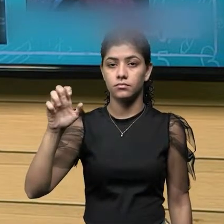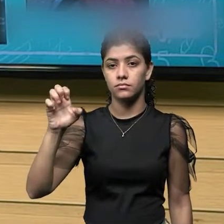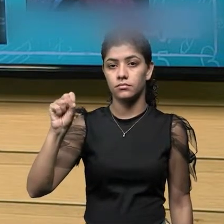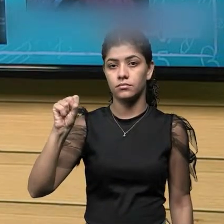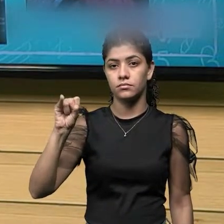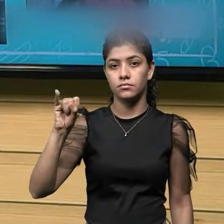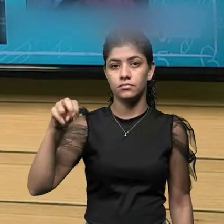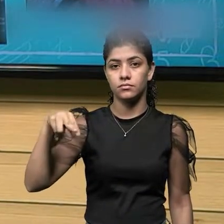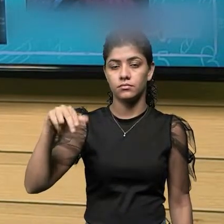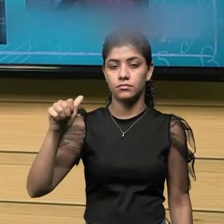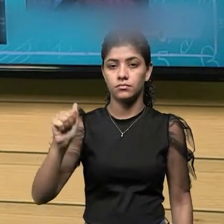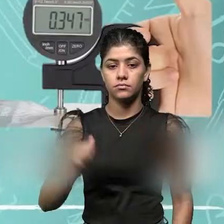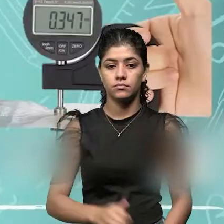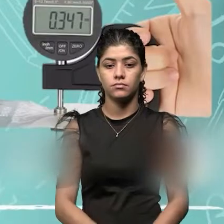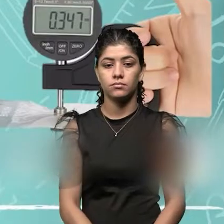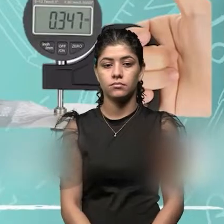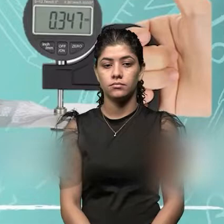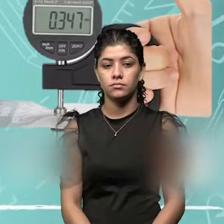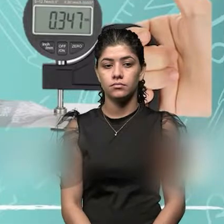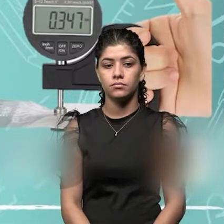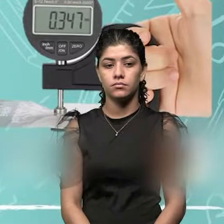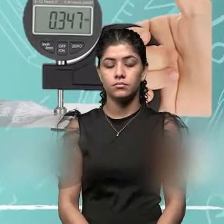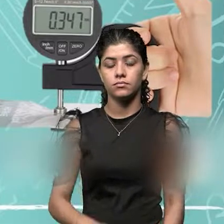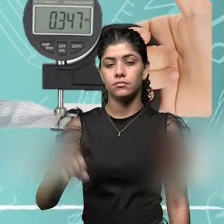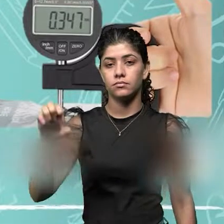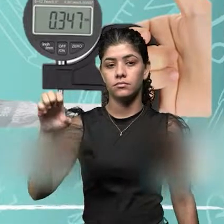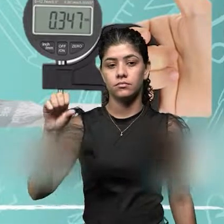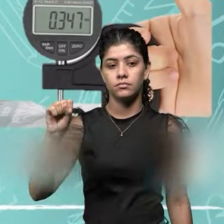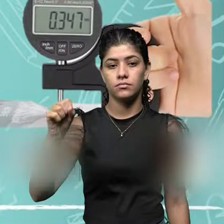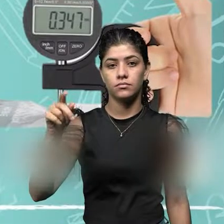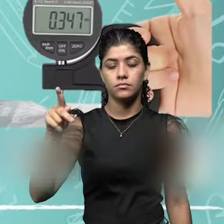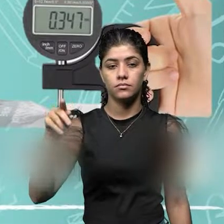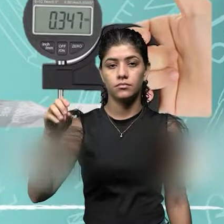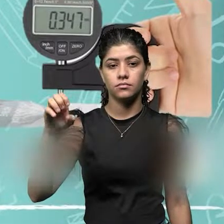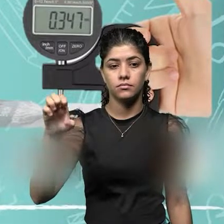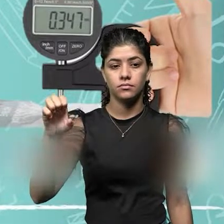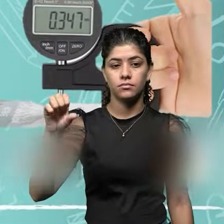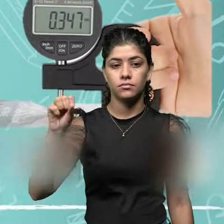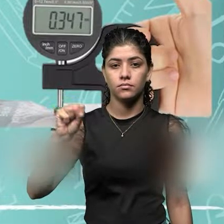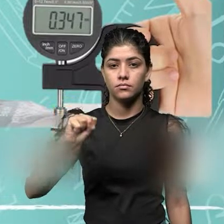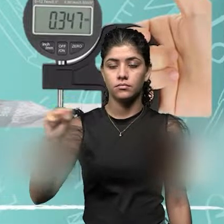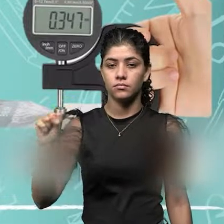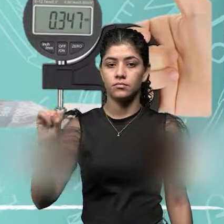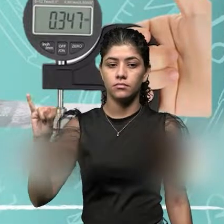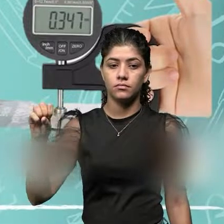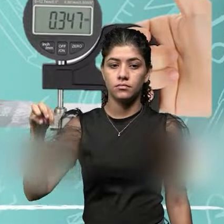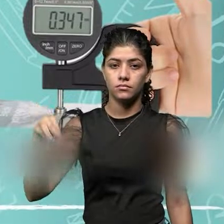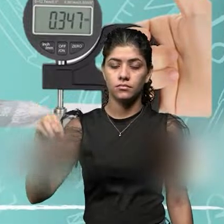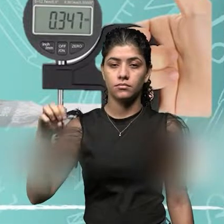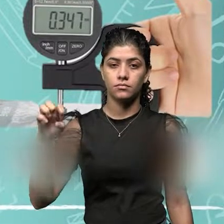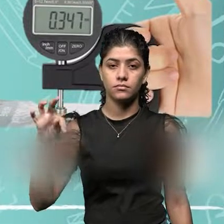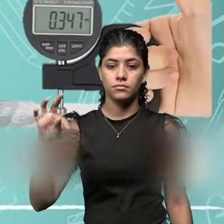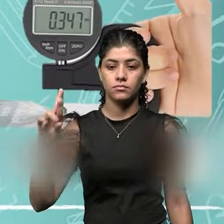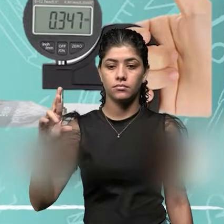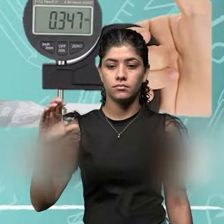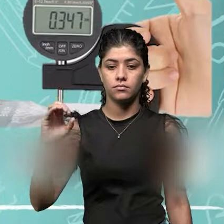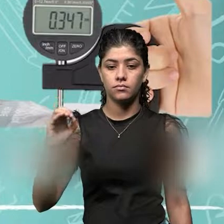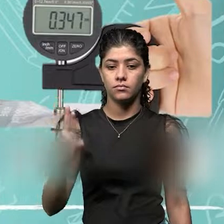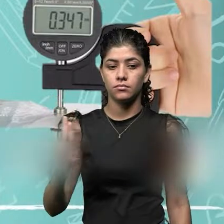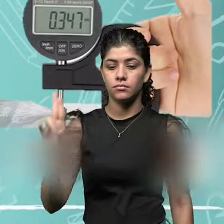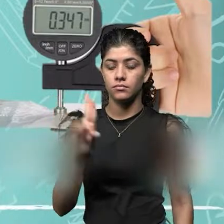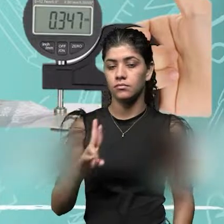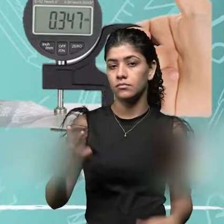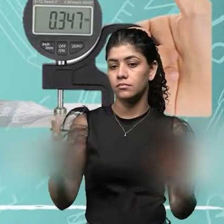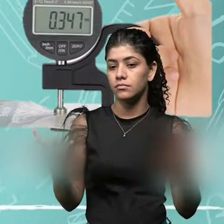milionésima parte do metro. O especímetro, esse instrumento é útil para garantir a qualidade de